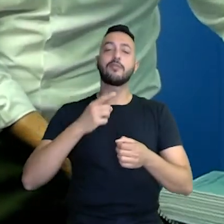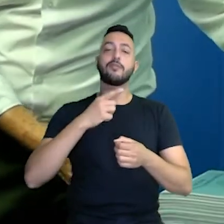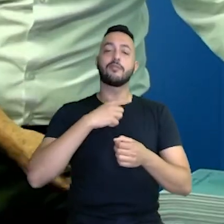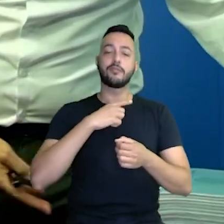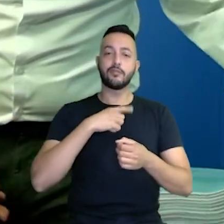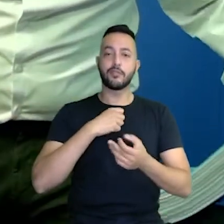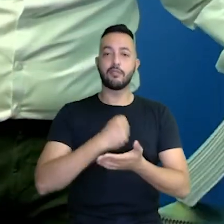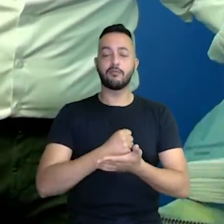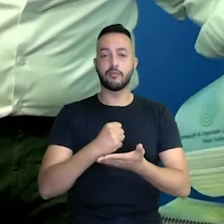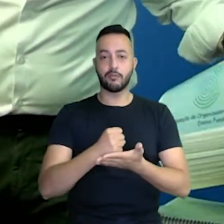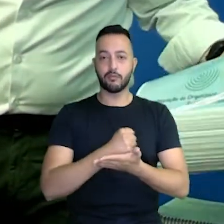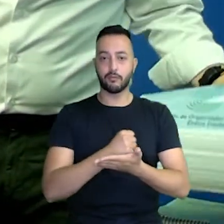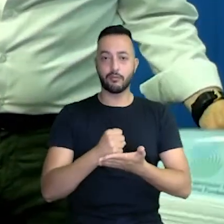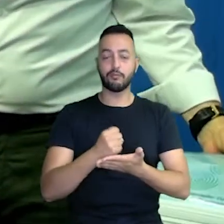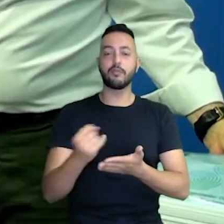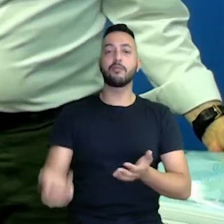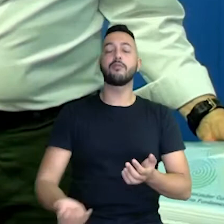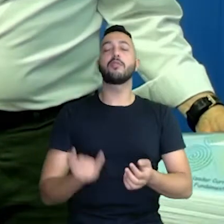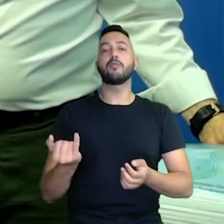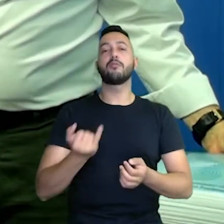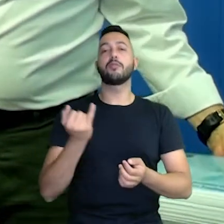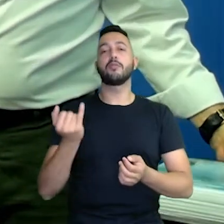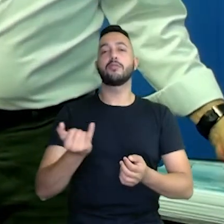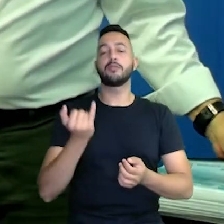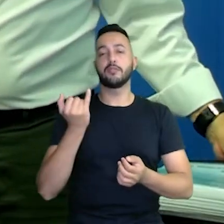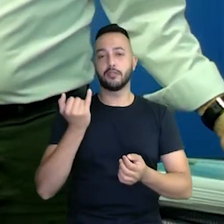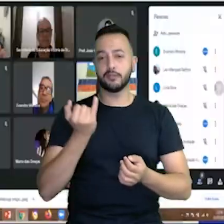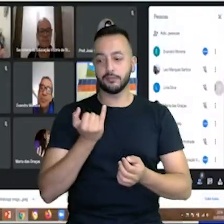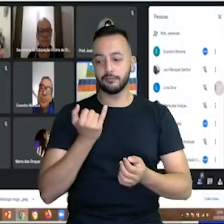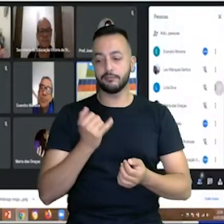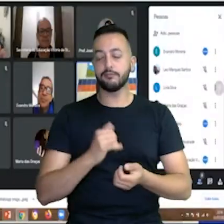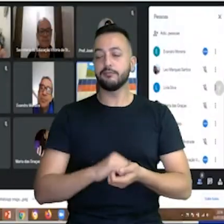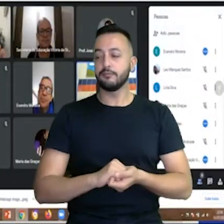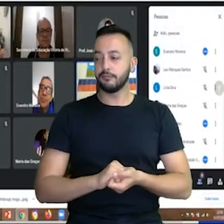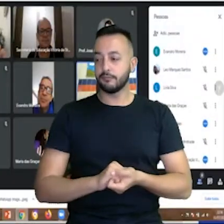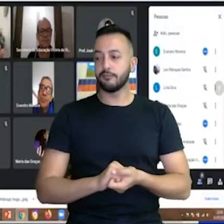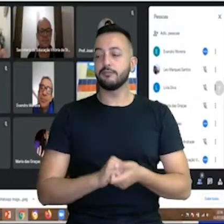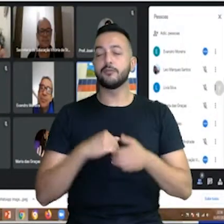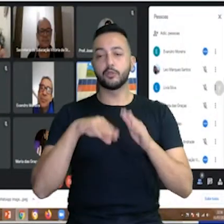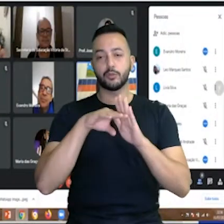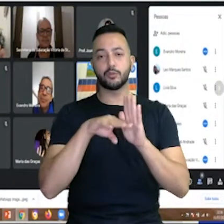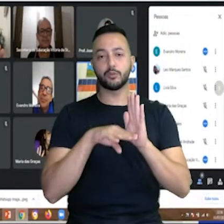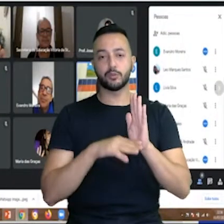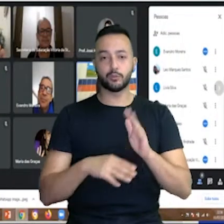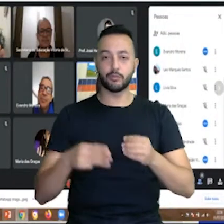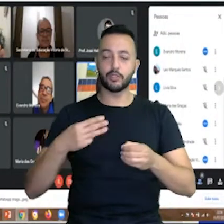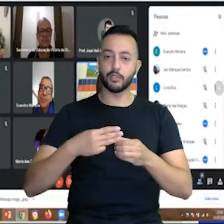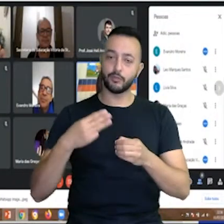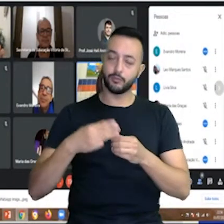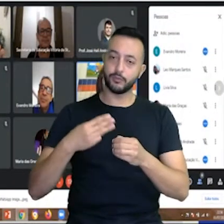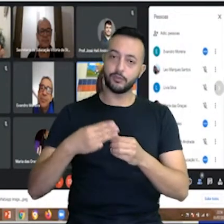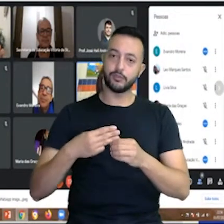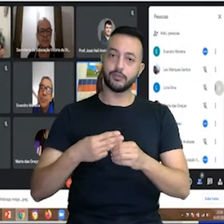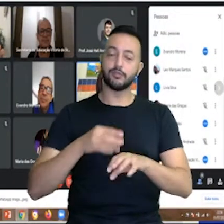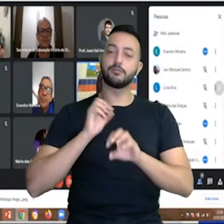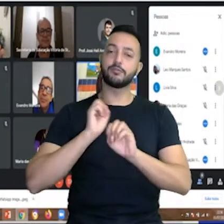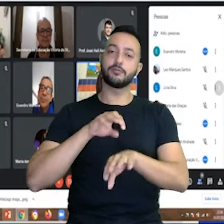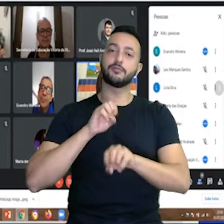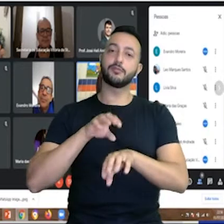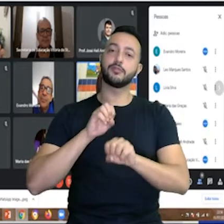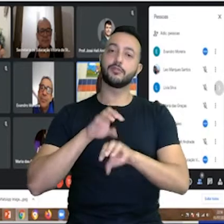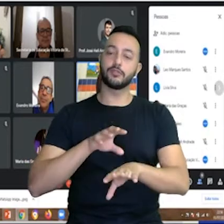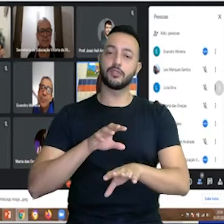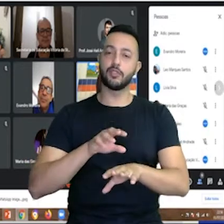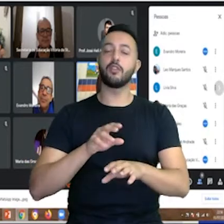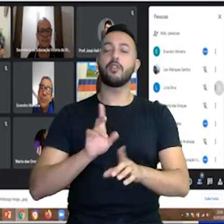documento muito importante, que é o Plano Municipal de Educação,